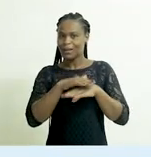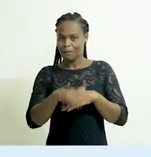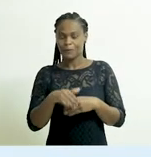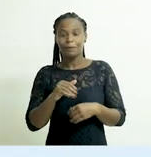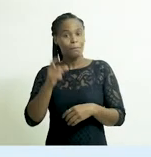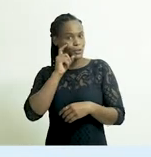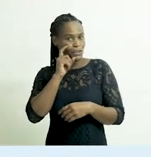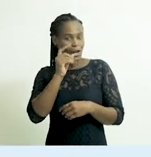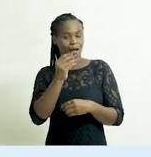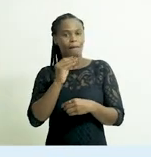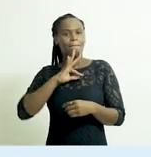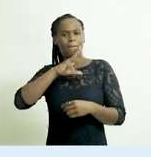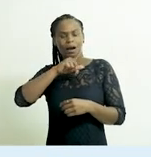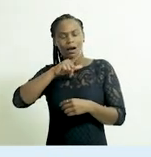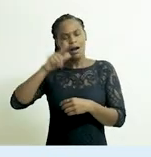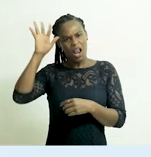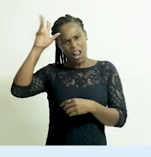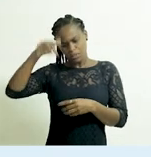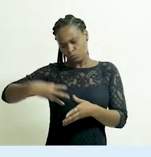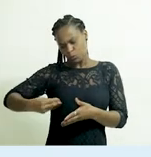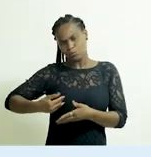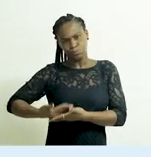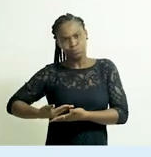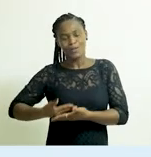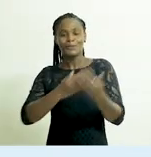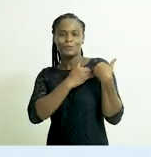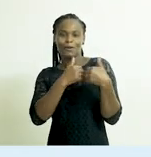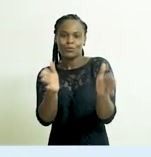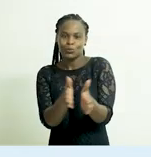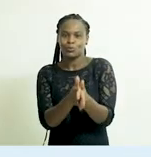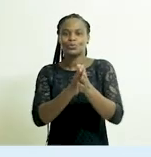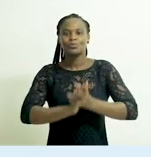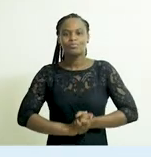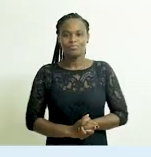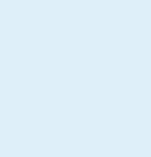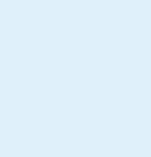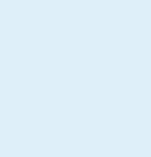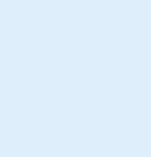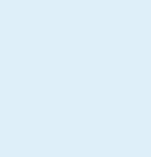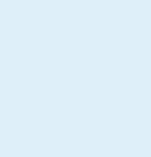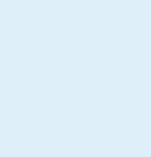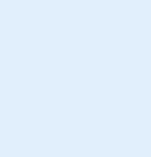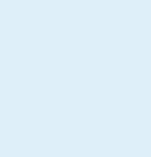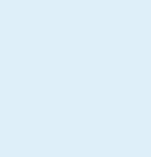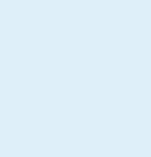somos chamados a abraçar esta causa, proteger a amamentação. Uma responsabilidade de todos. Legenda Sônia Ruberti